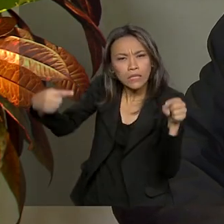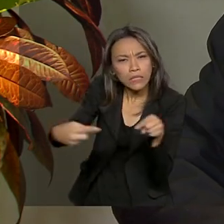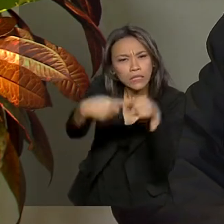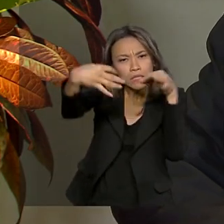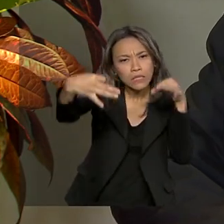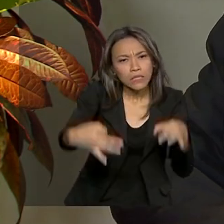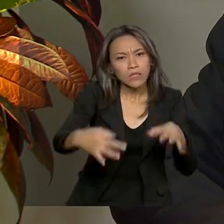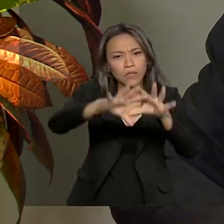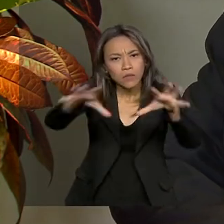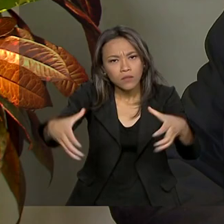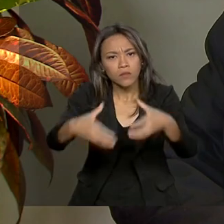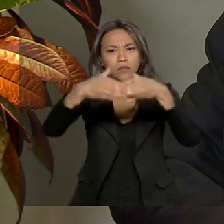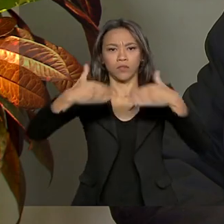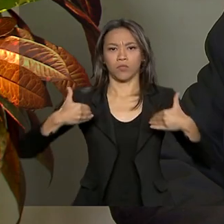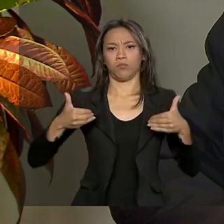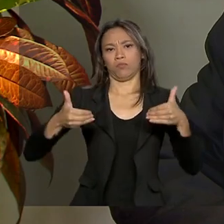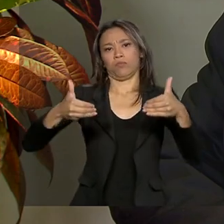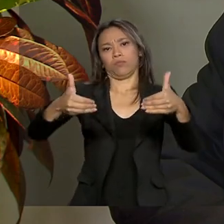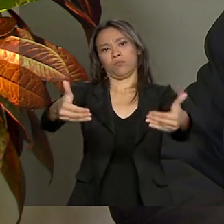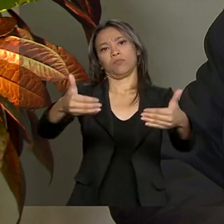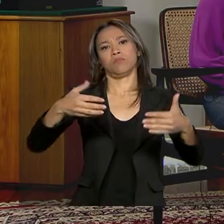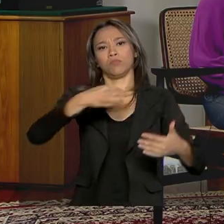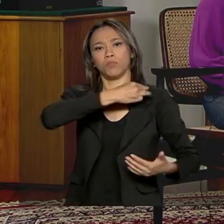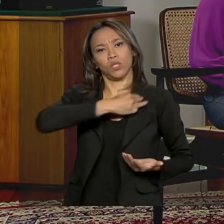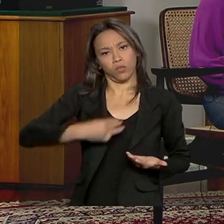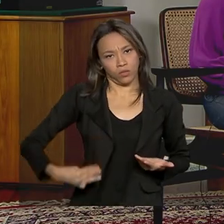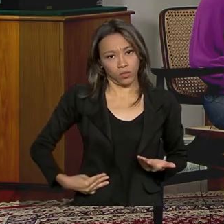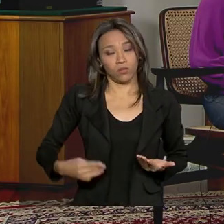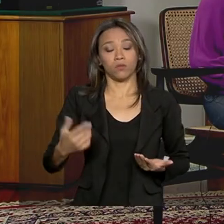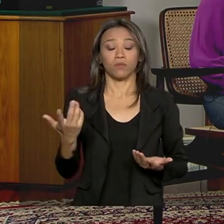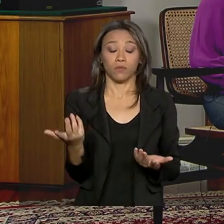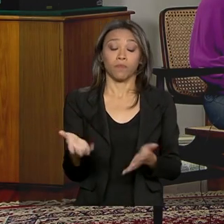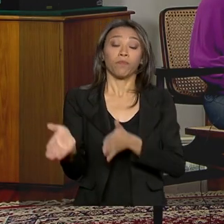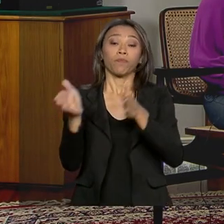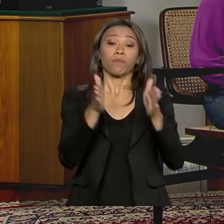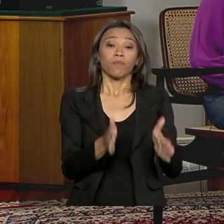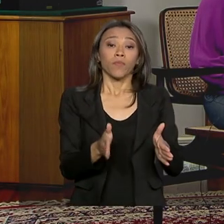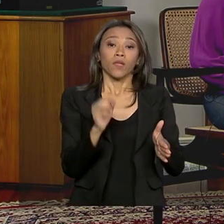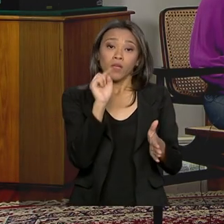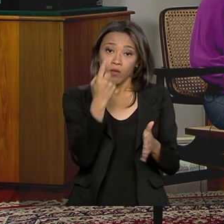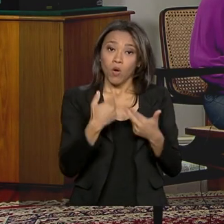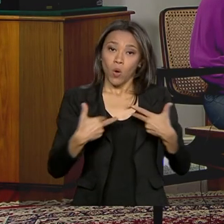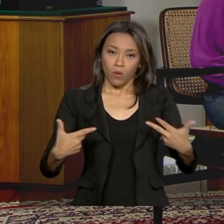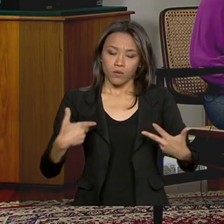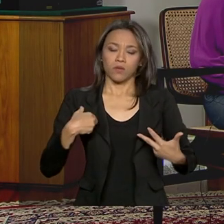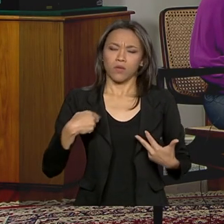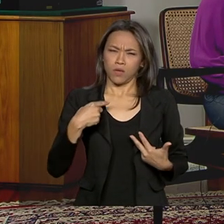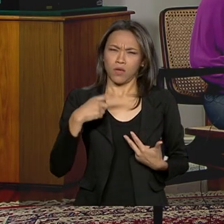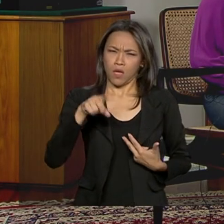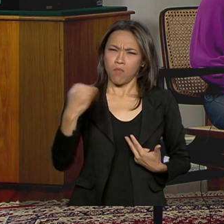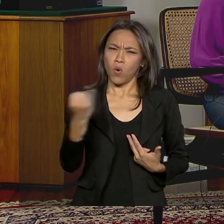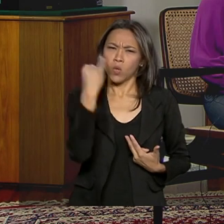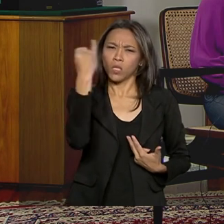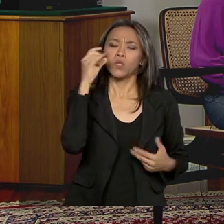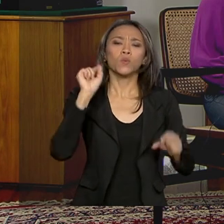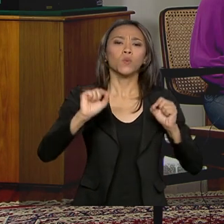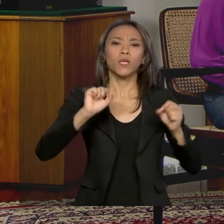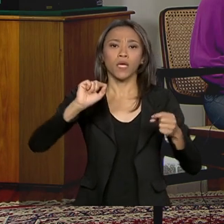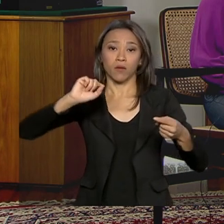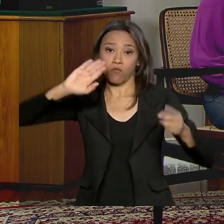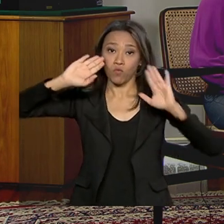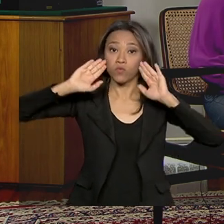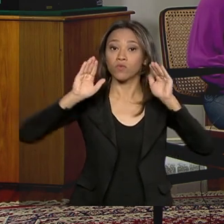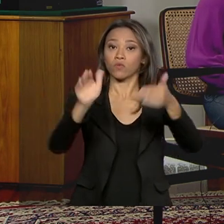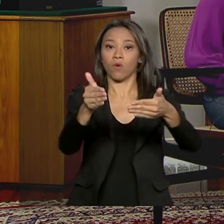independência muito grande em relação a isso. E uma coisa que eu considero muito importante foram as prioridades que ele colocou.